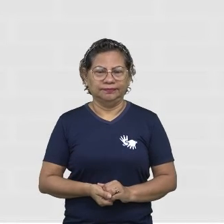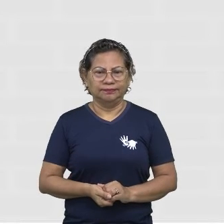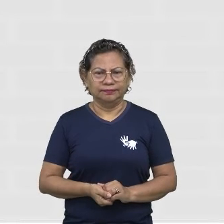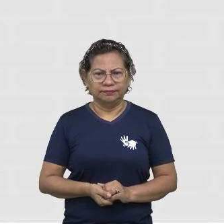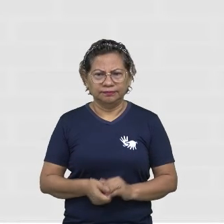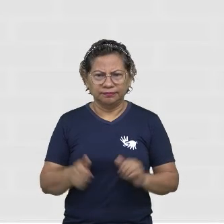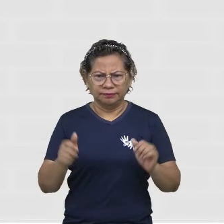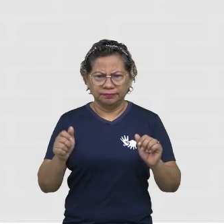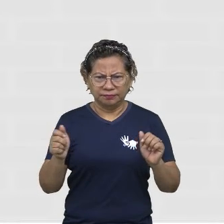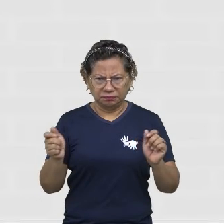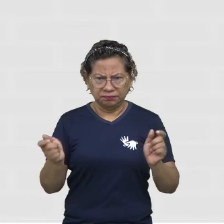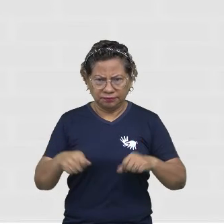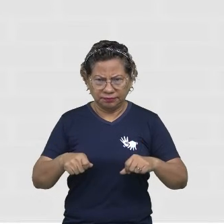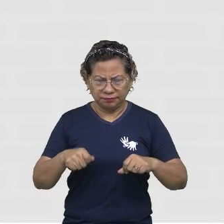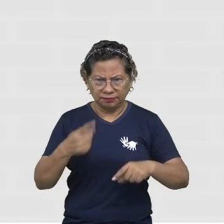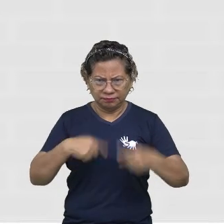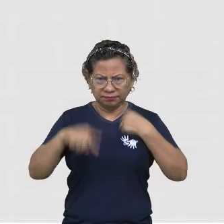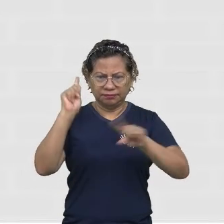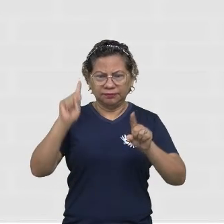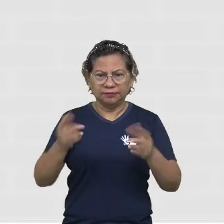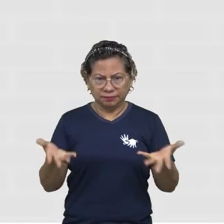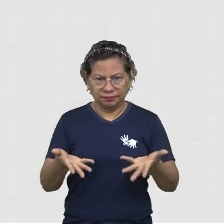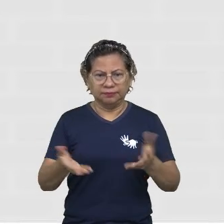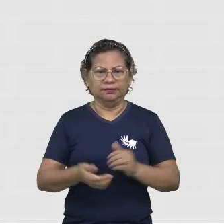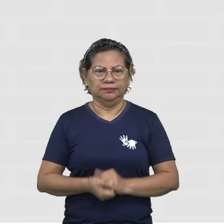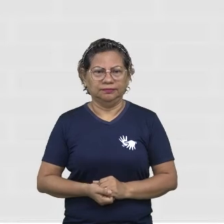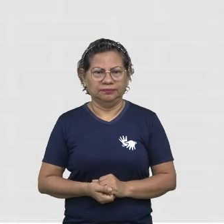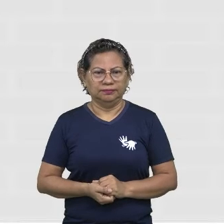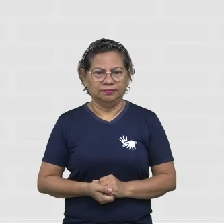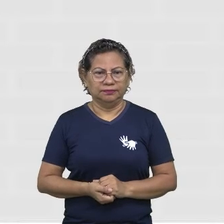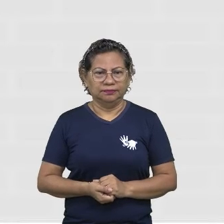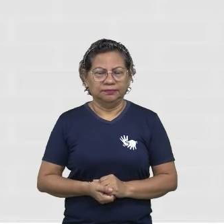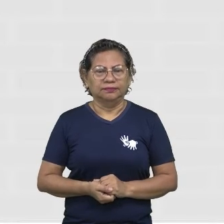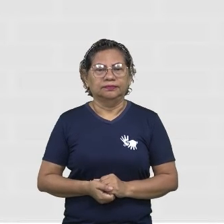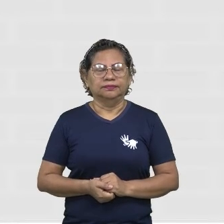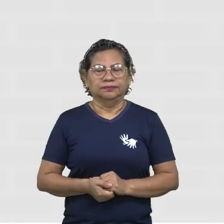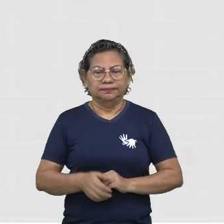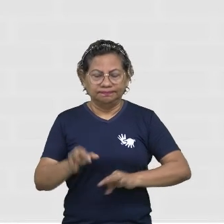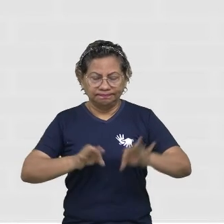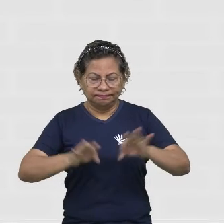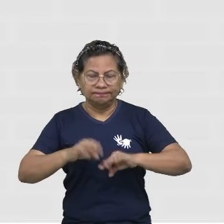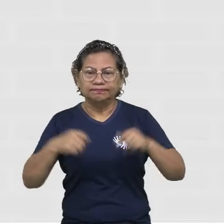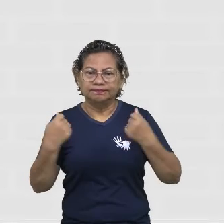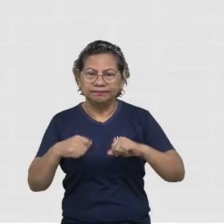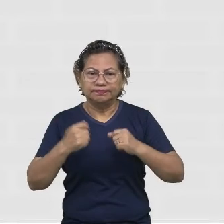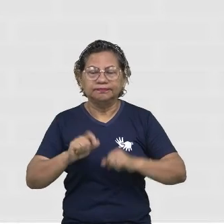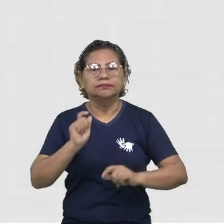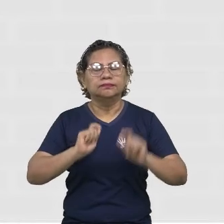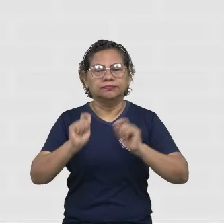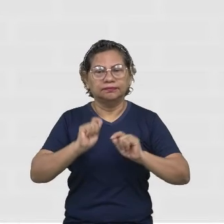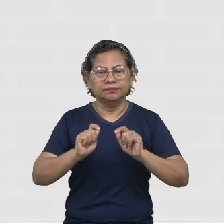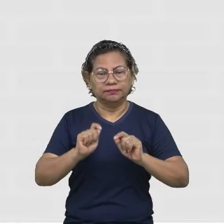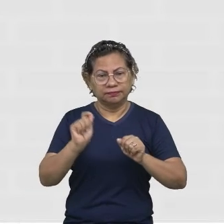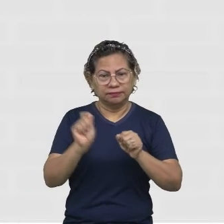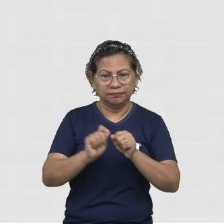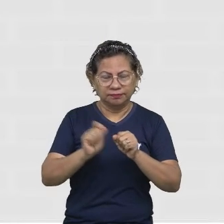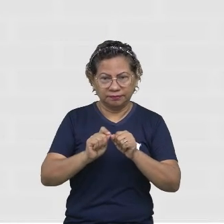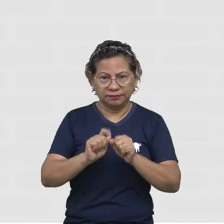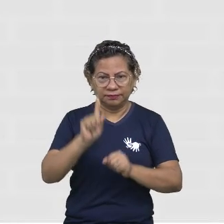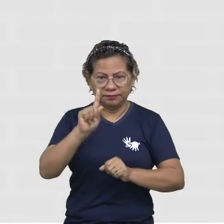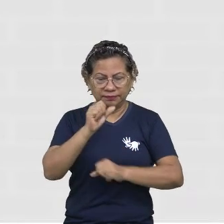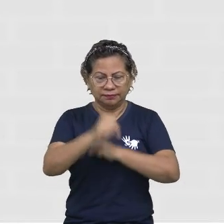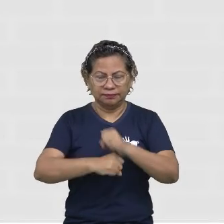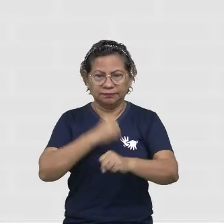agora? Continuando, isso inclui planejar o que farão a cada ano e